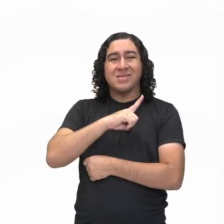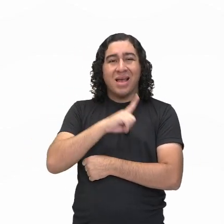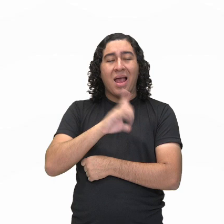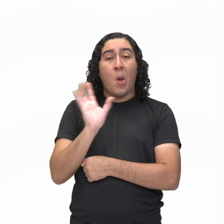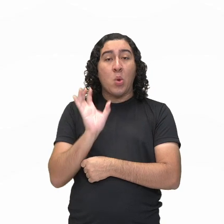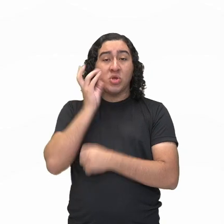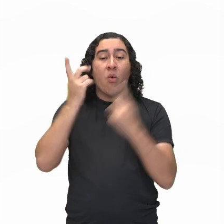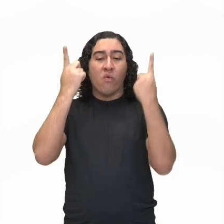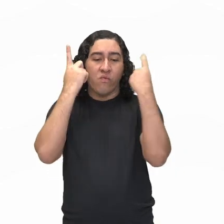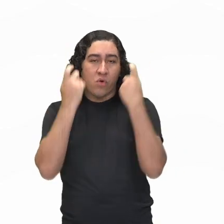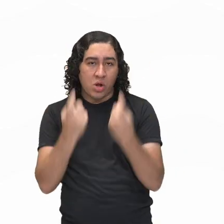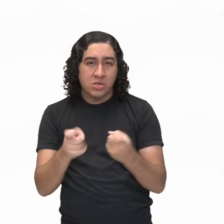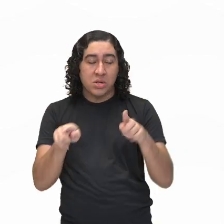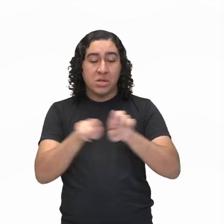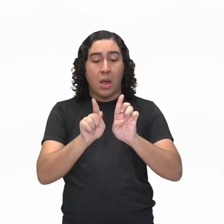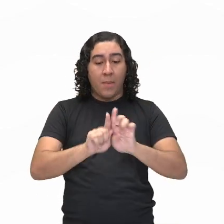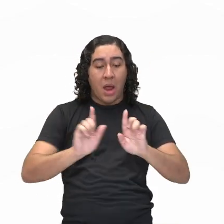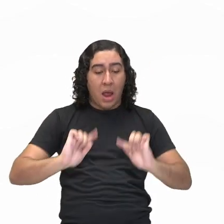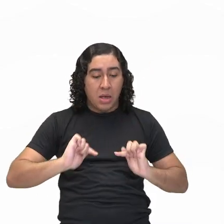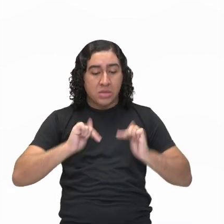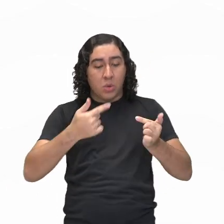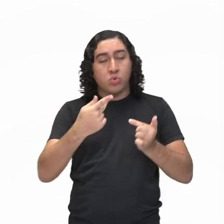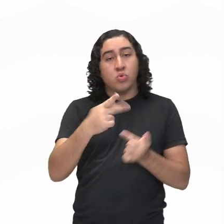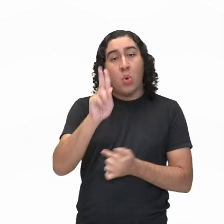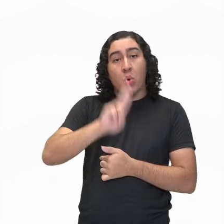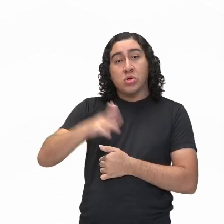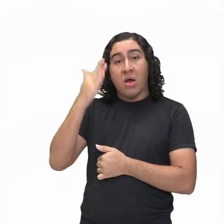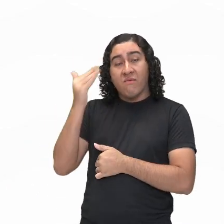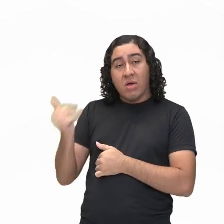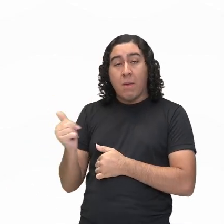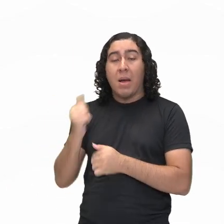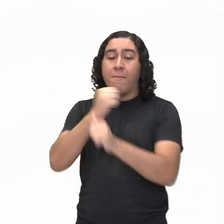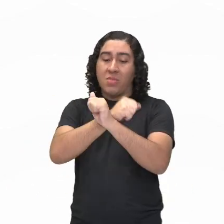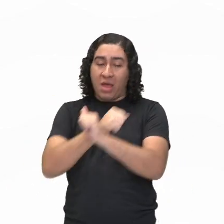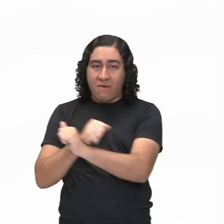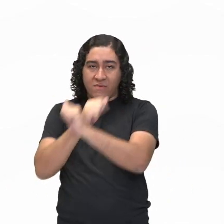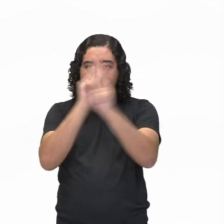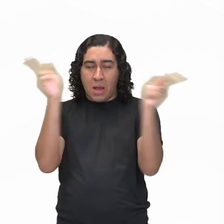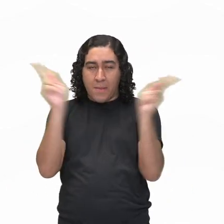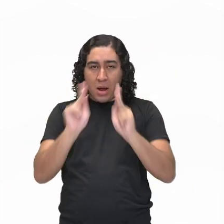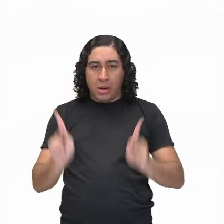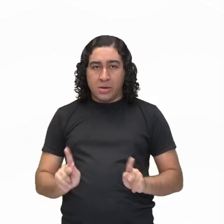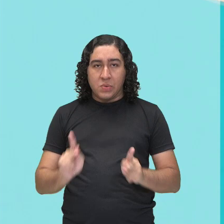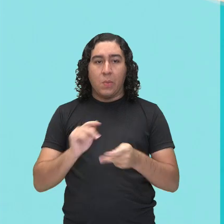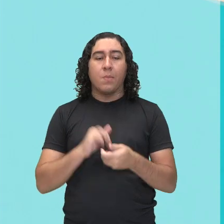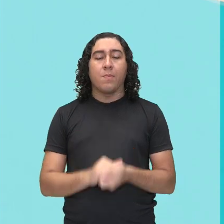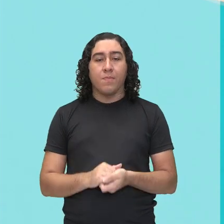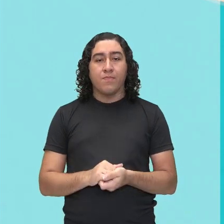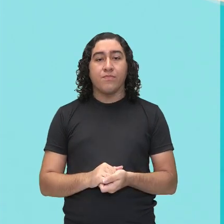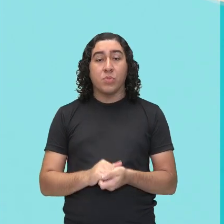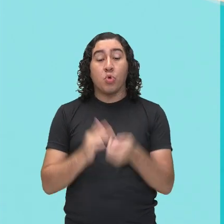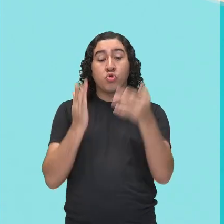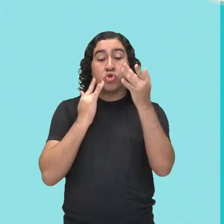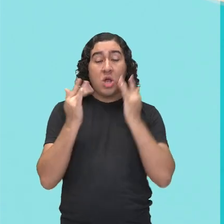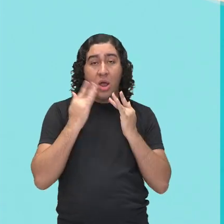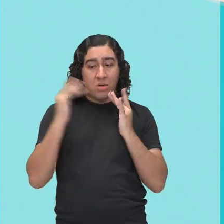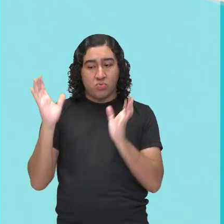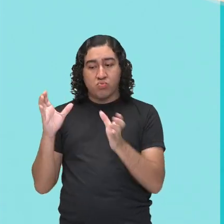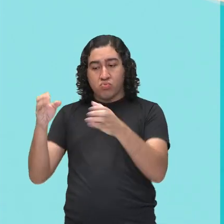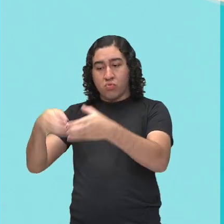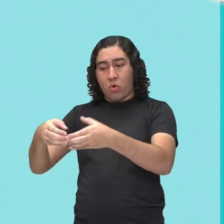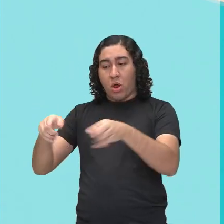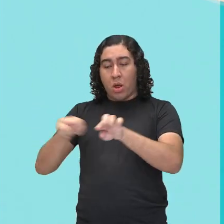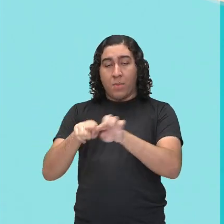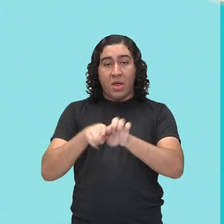usando a sua fama para lutar pela paz. Então, além do teatro, os filmes também